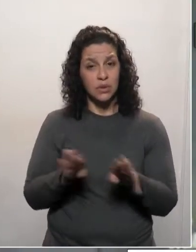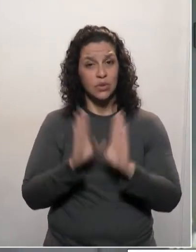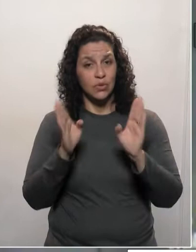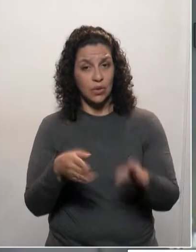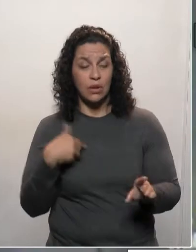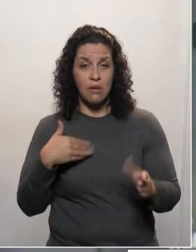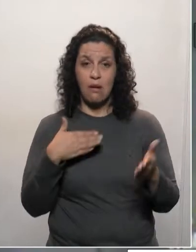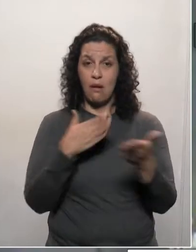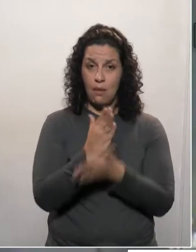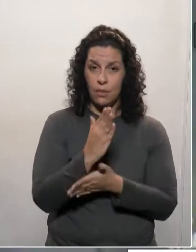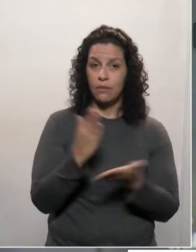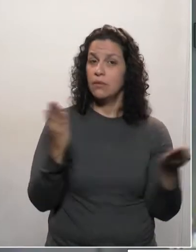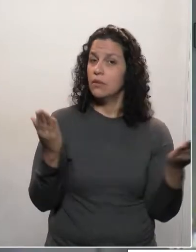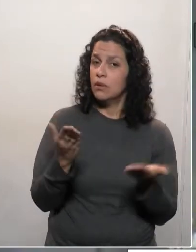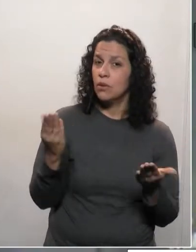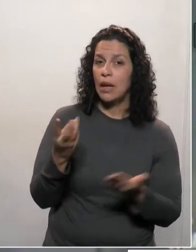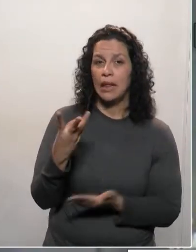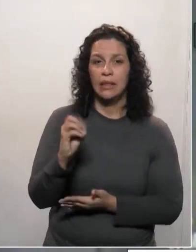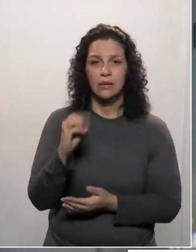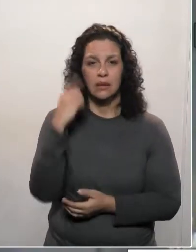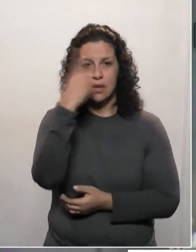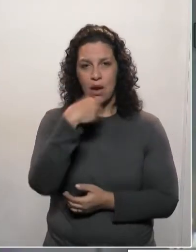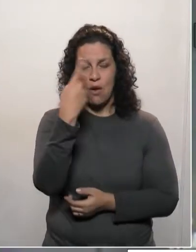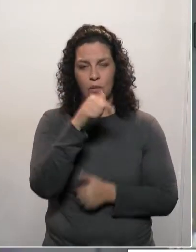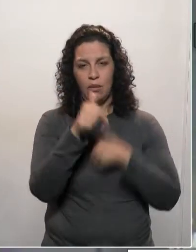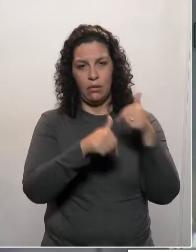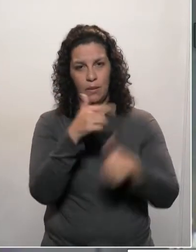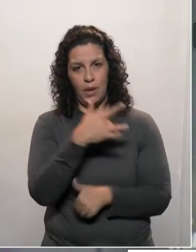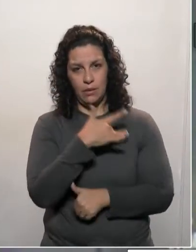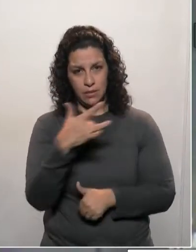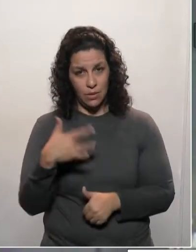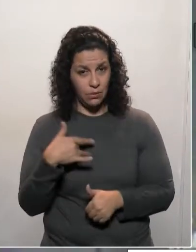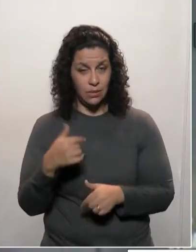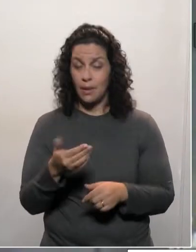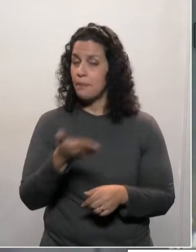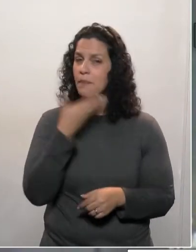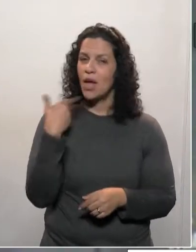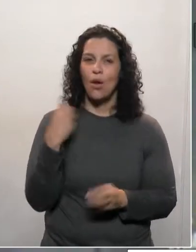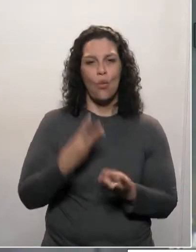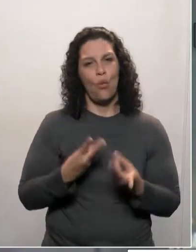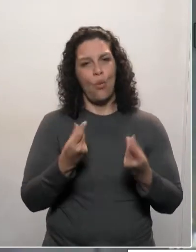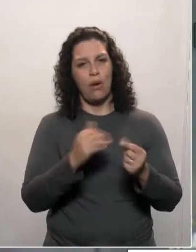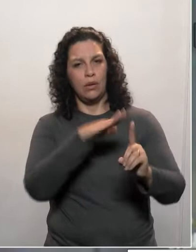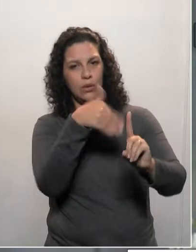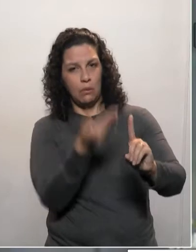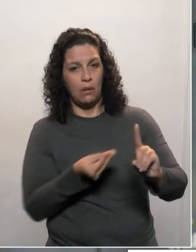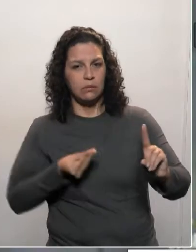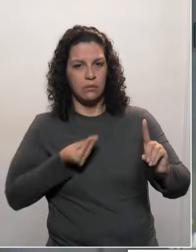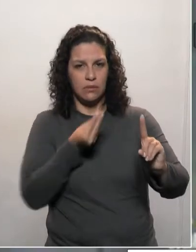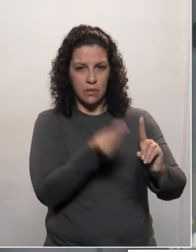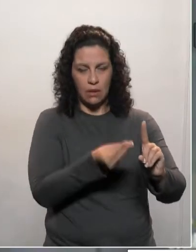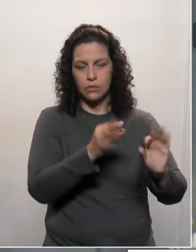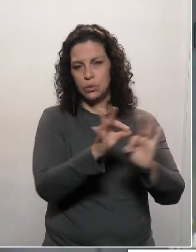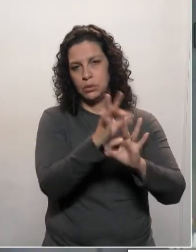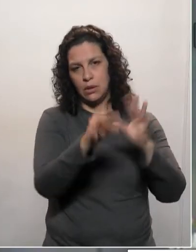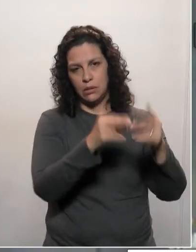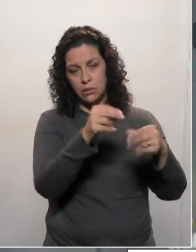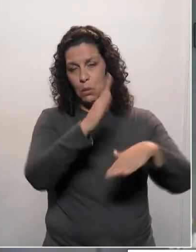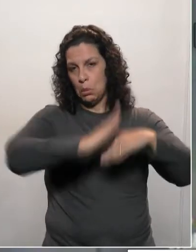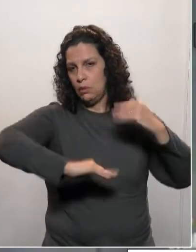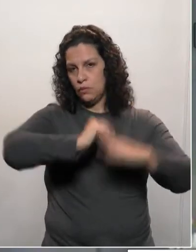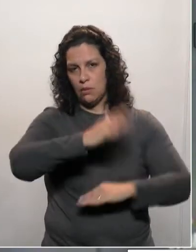termos aprovado as 30 horas para a saúde. Eu acho que essa talvez fosse a maior homenagem que nós pudéssemos fazer para os